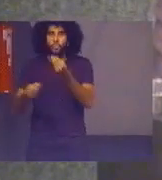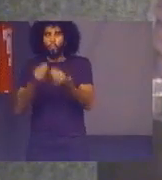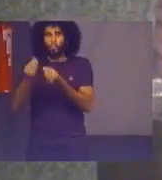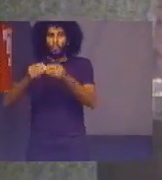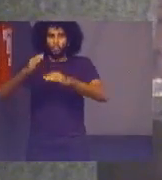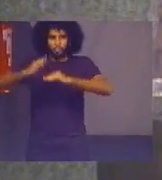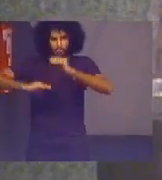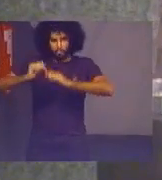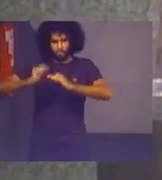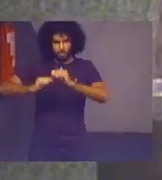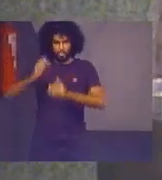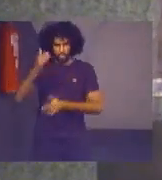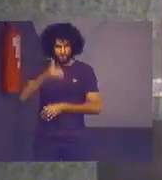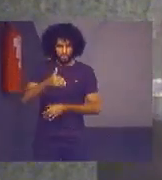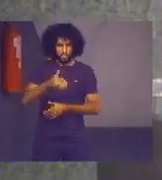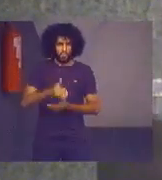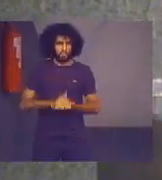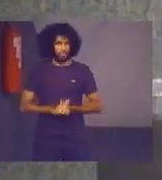pública.